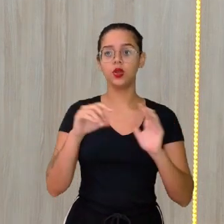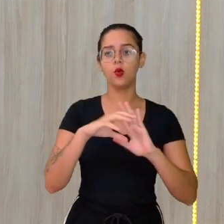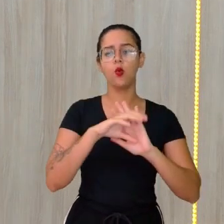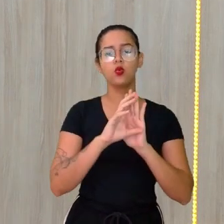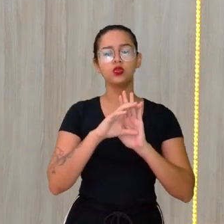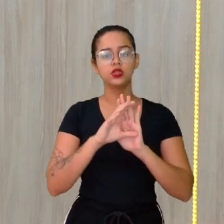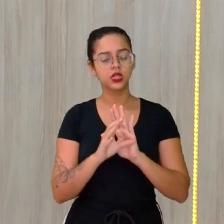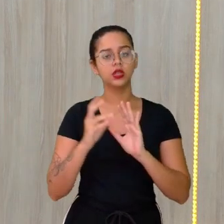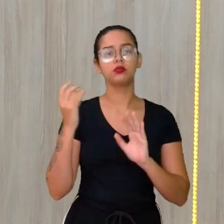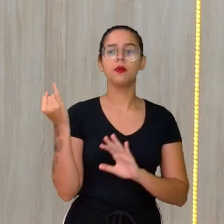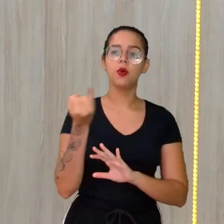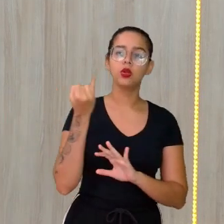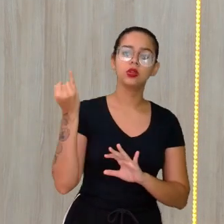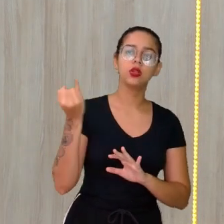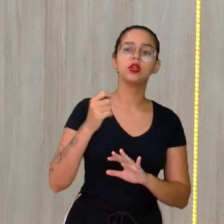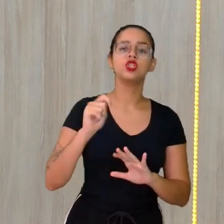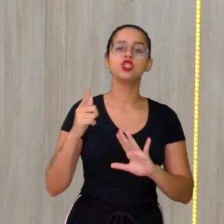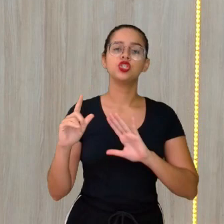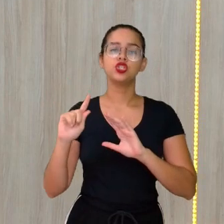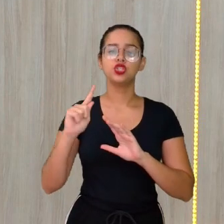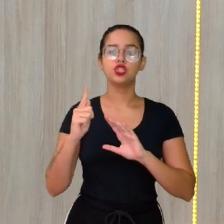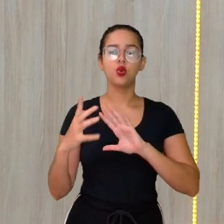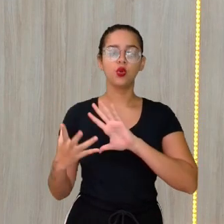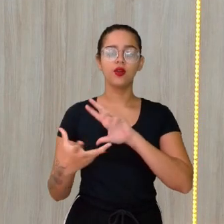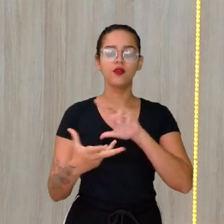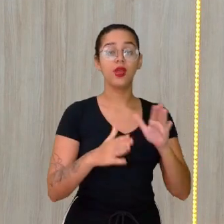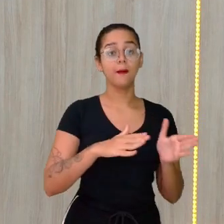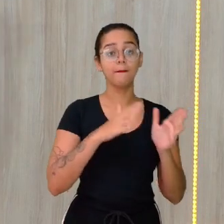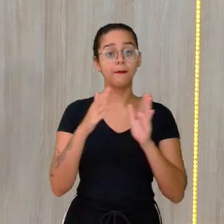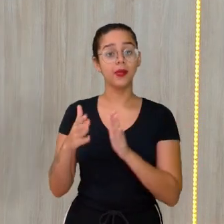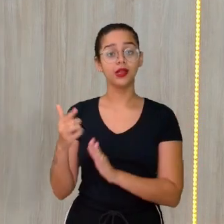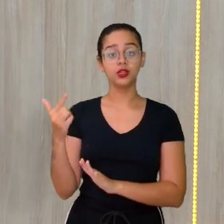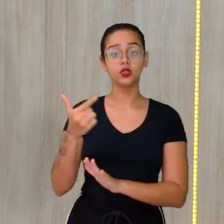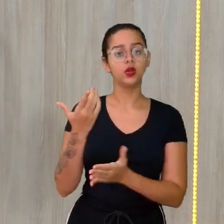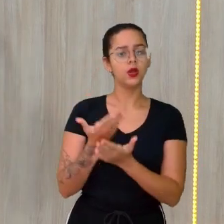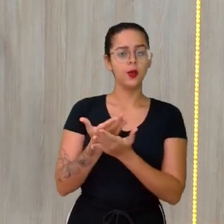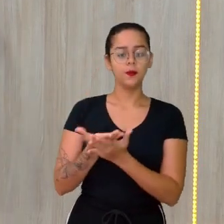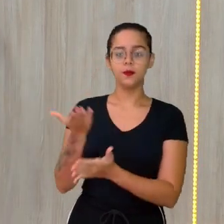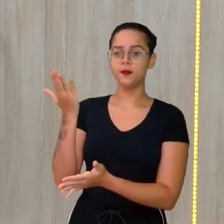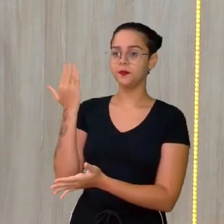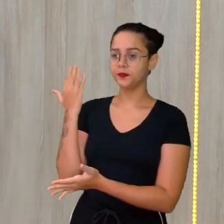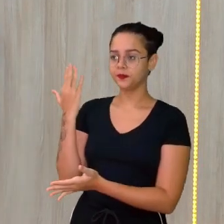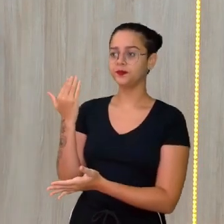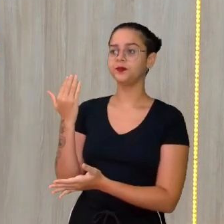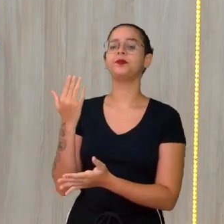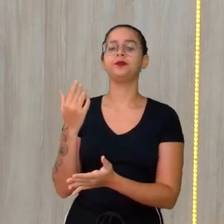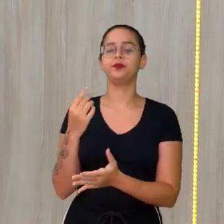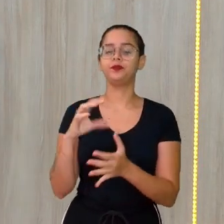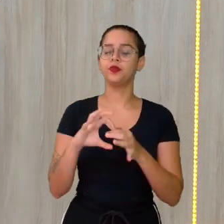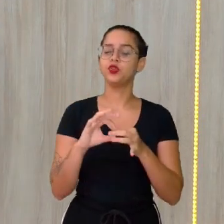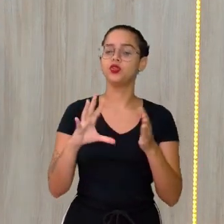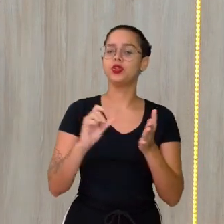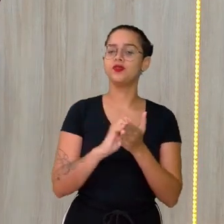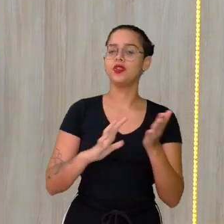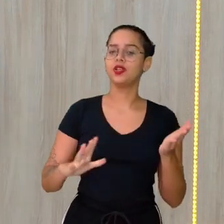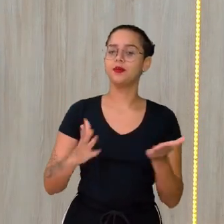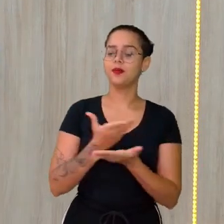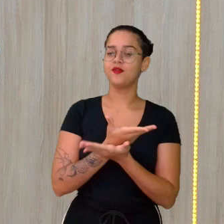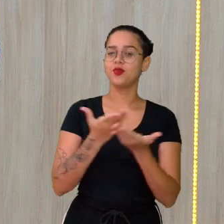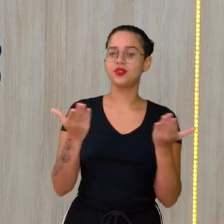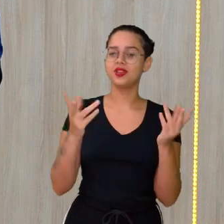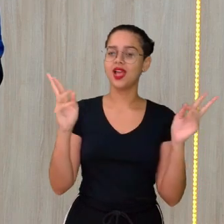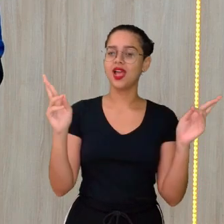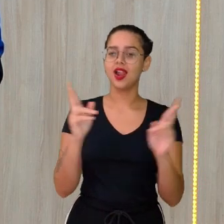conceitos de trabalho da Geografia, parte 2. Então, a nossa aula passada eu deixei um gancho para vocês, disse que seria